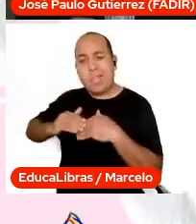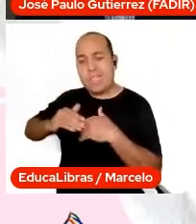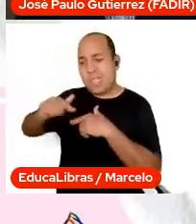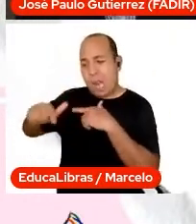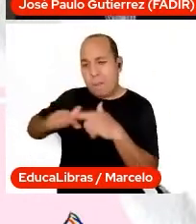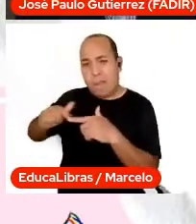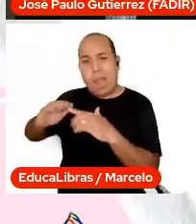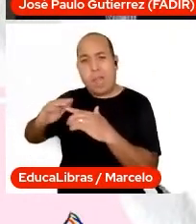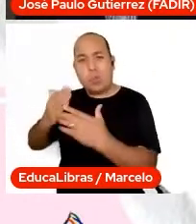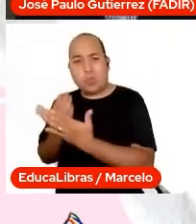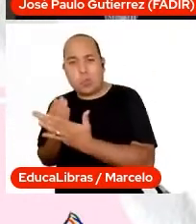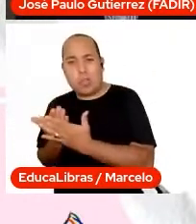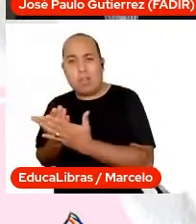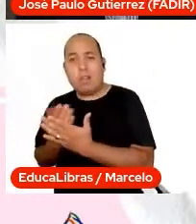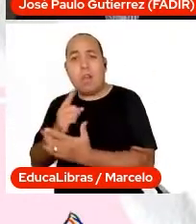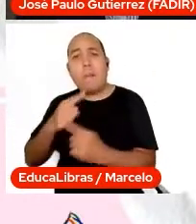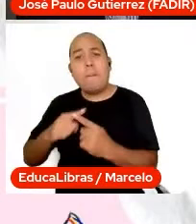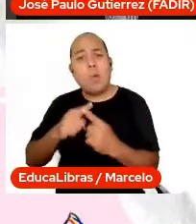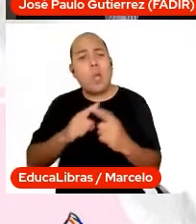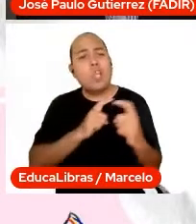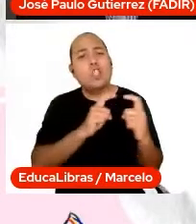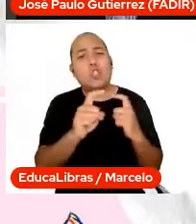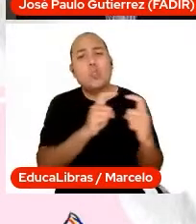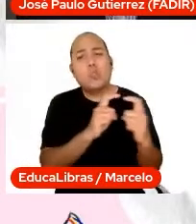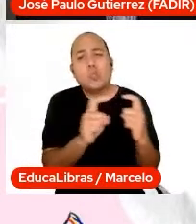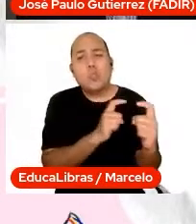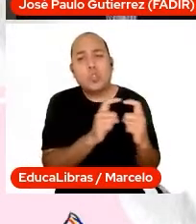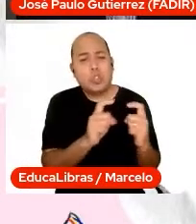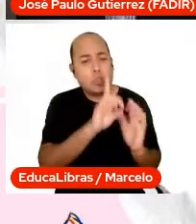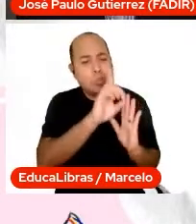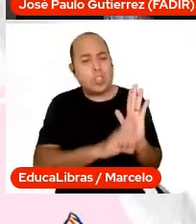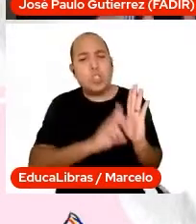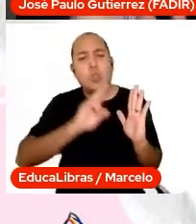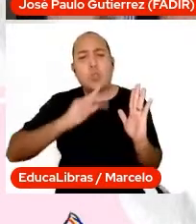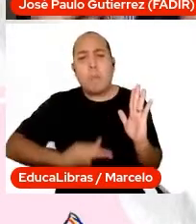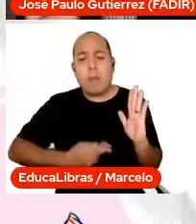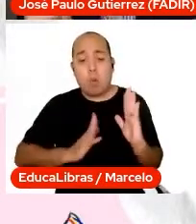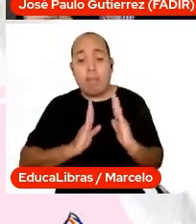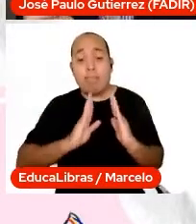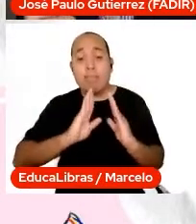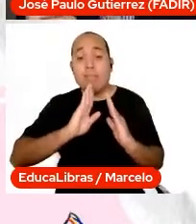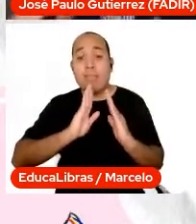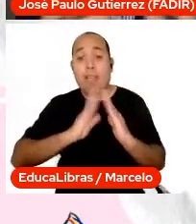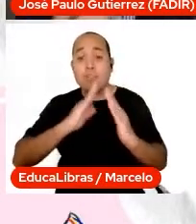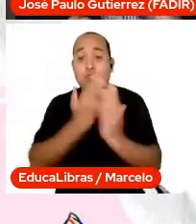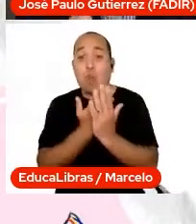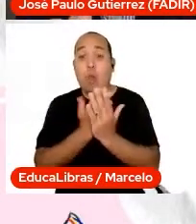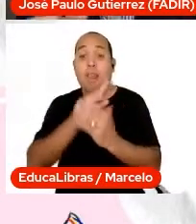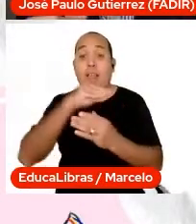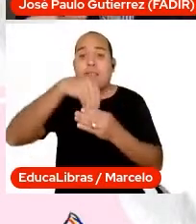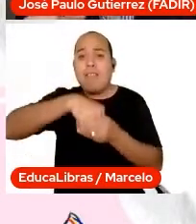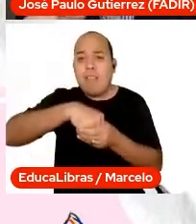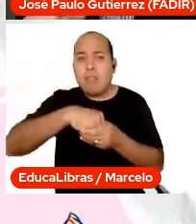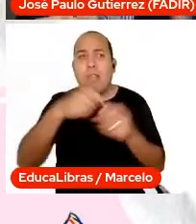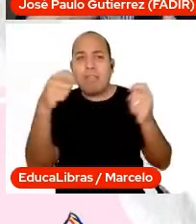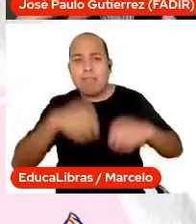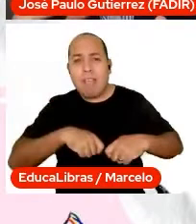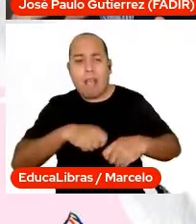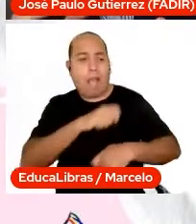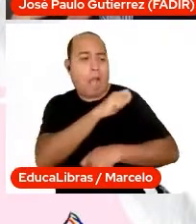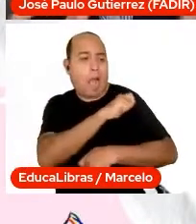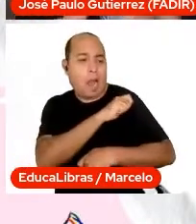Porque discutir, gente, e tratar os direitos humanos na escola, ela possibilita que alunos e professores,